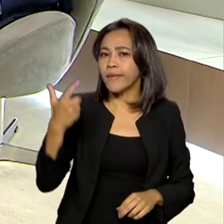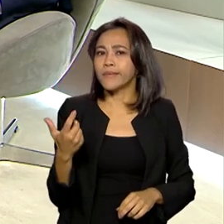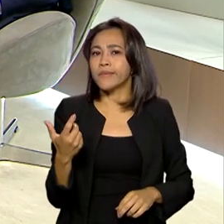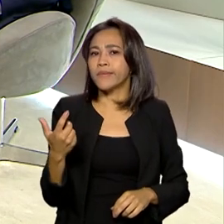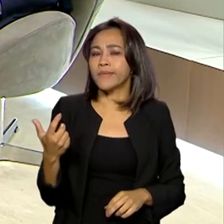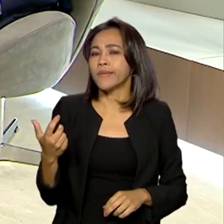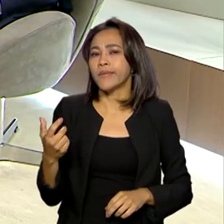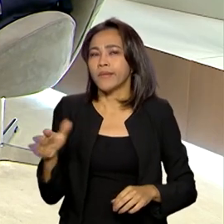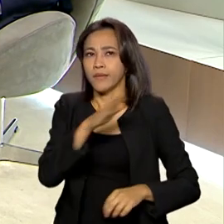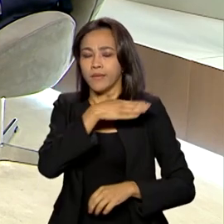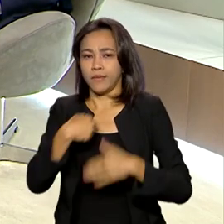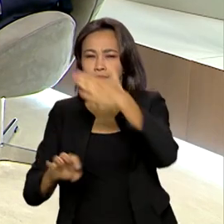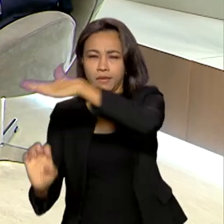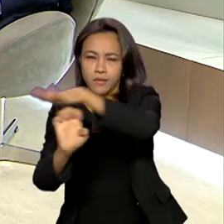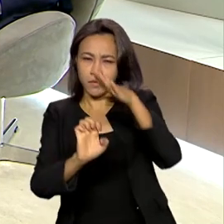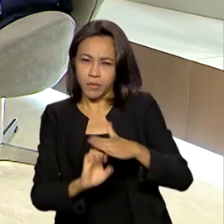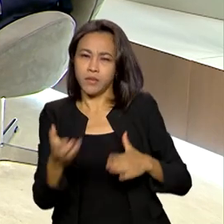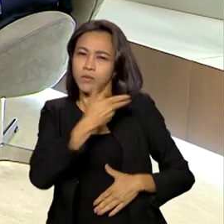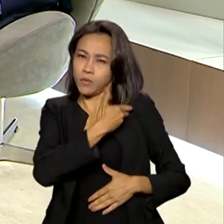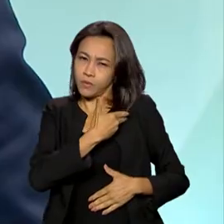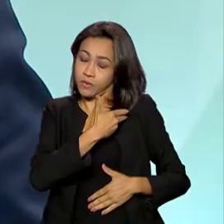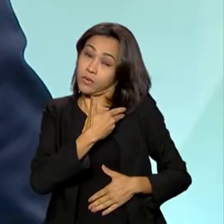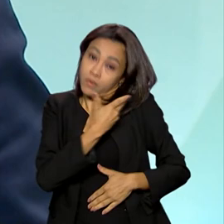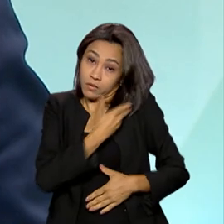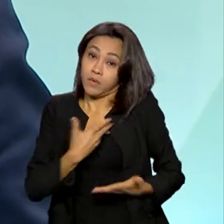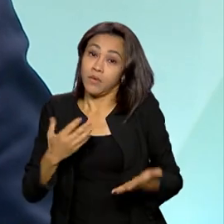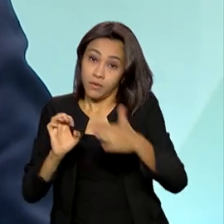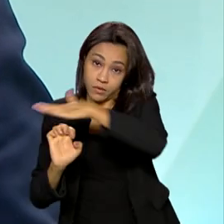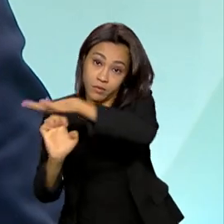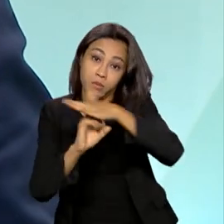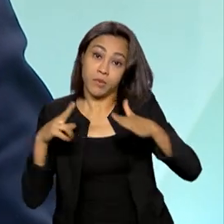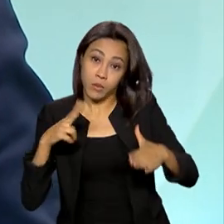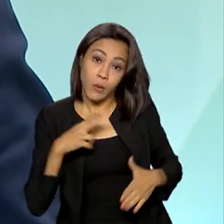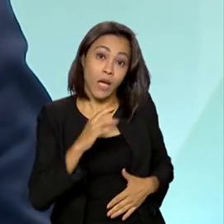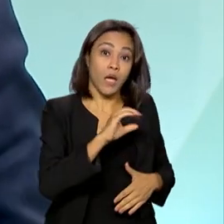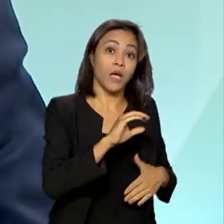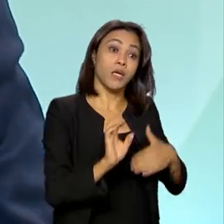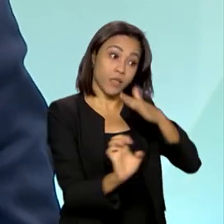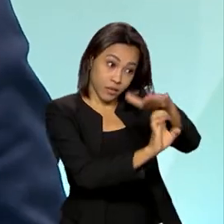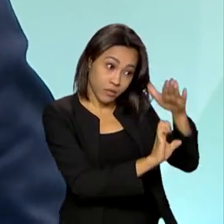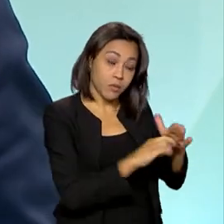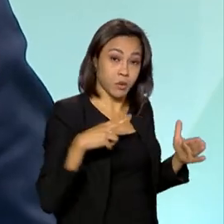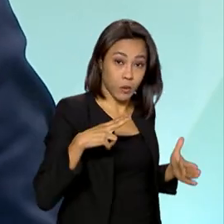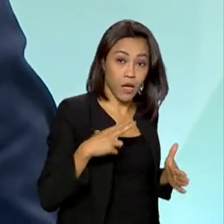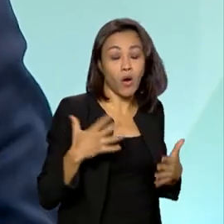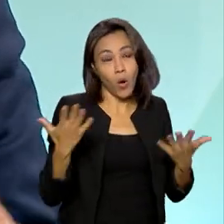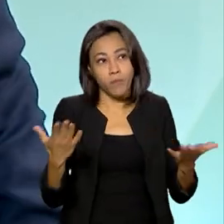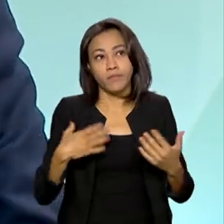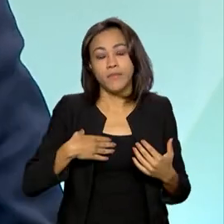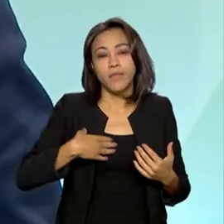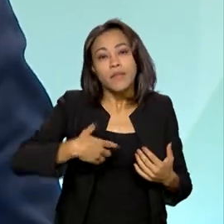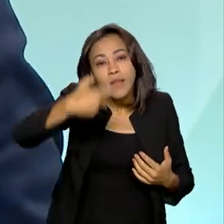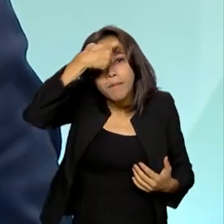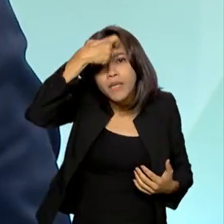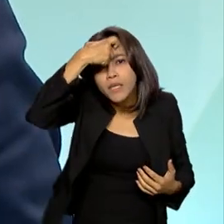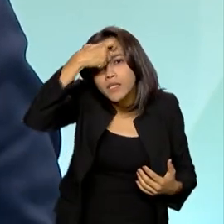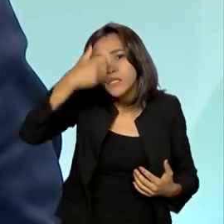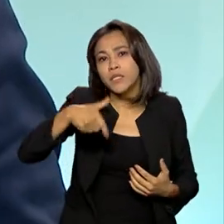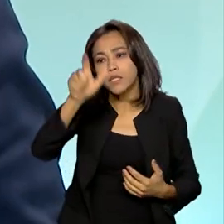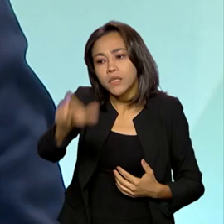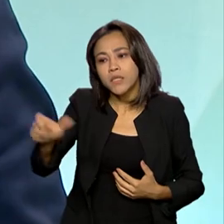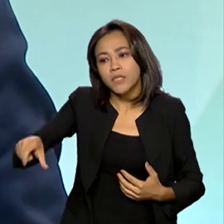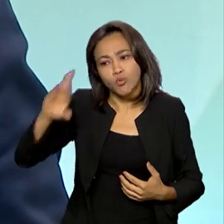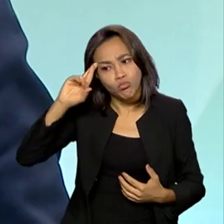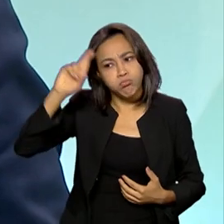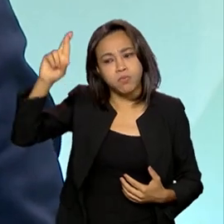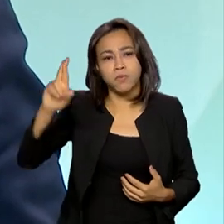privada no Brasil quanto no serviço público? Olha, a cabeça das pessoas, tanto dos empresários como também dos trabalhadores, tem